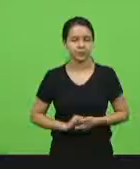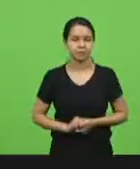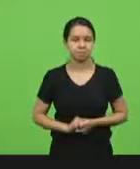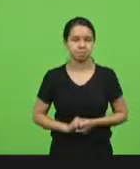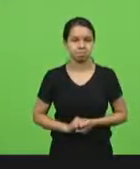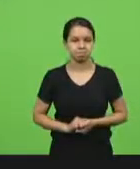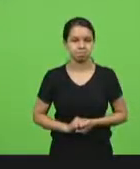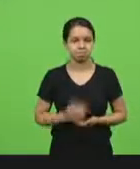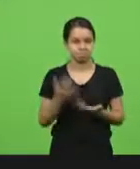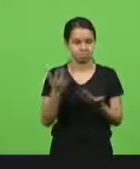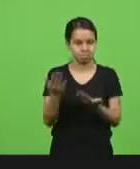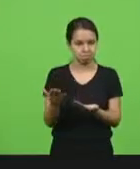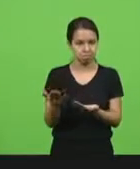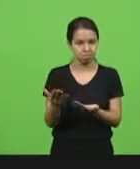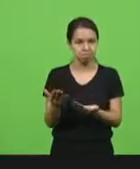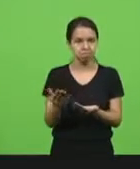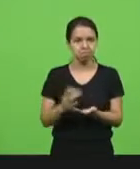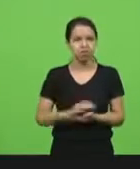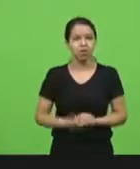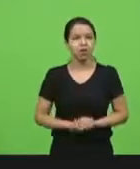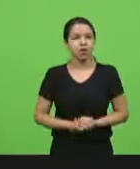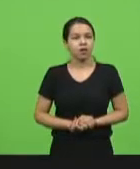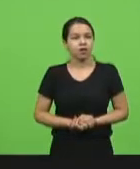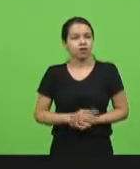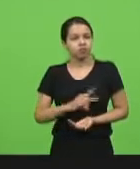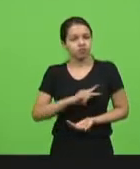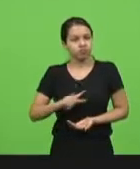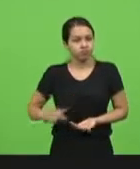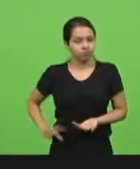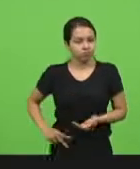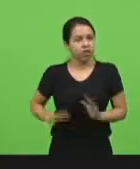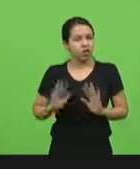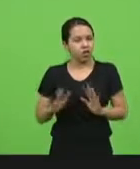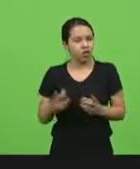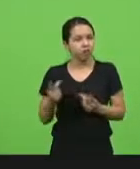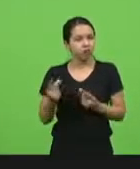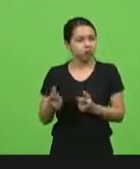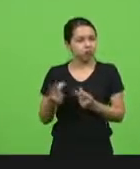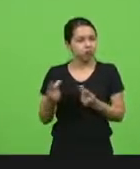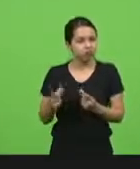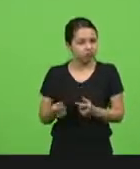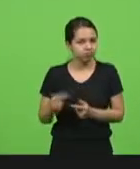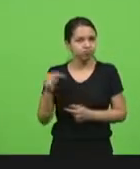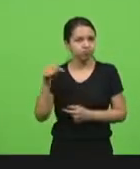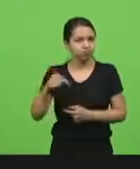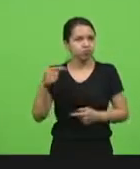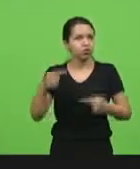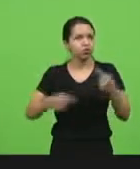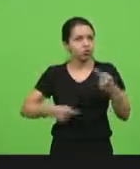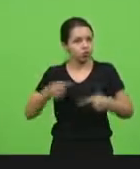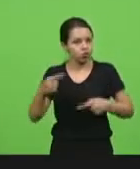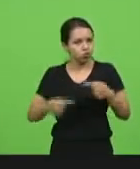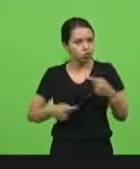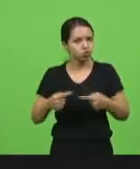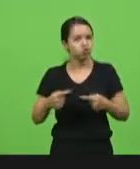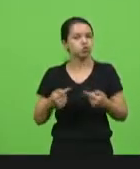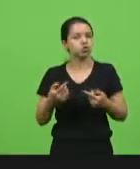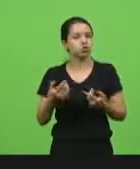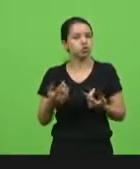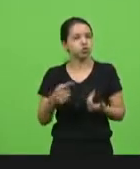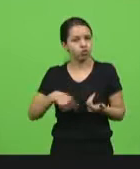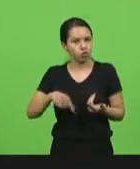muito tempo a gente tem discutido nessa casa e, no ano passado, nós tentamos várias audiências e conseguimos algumas